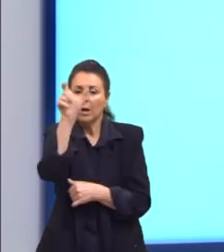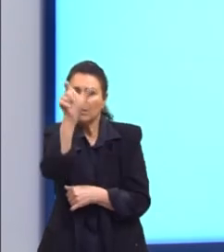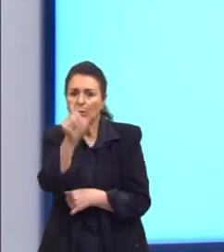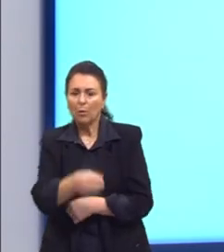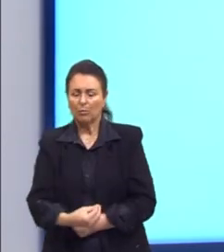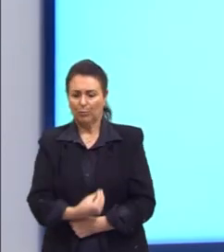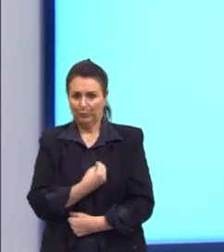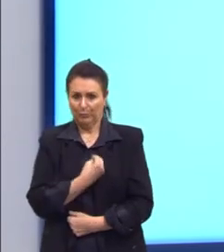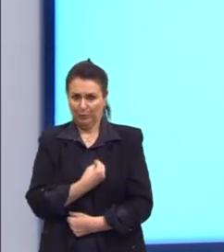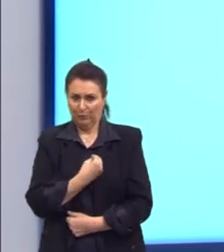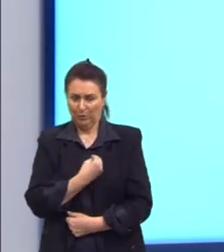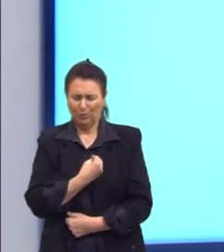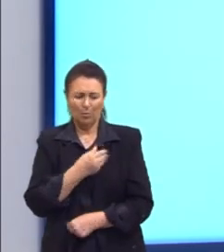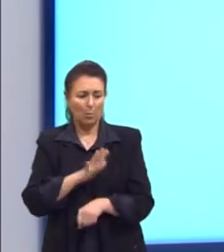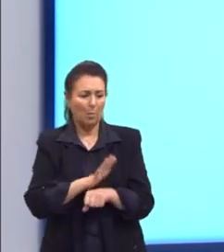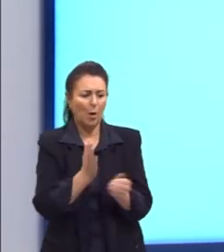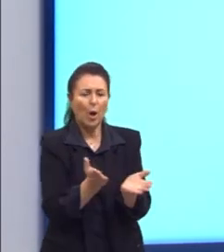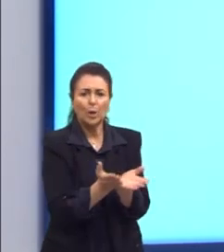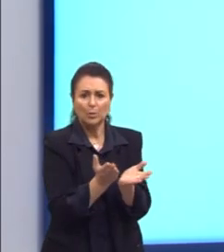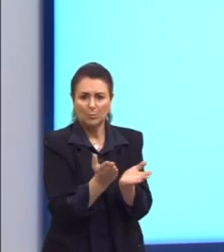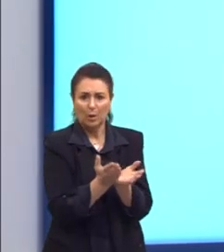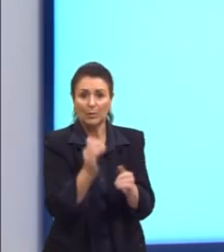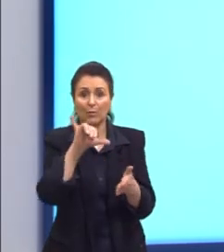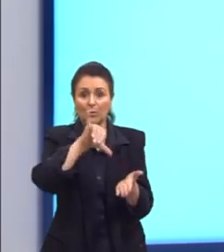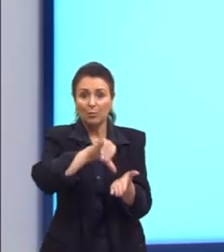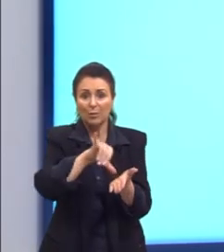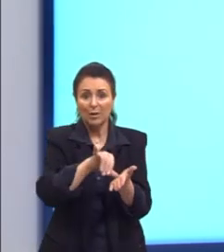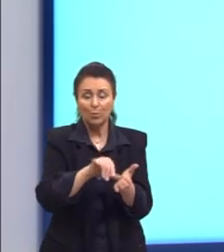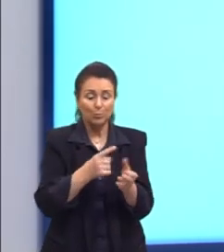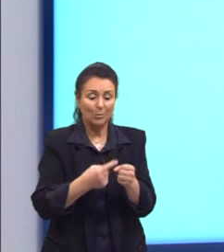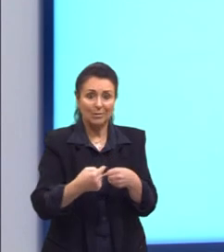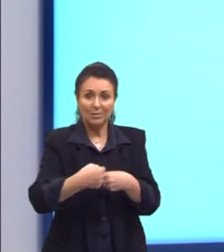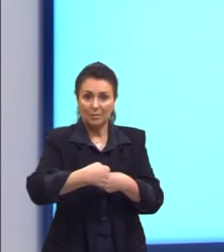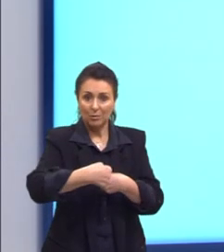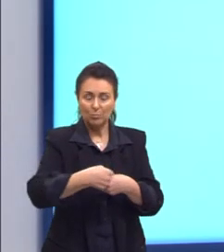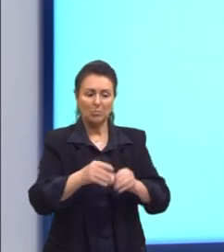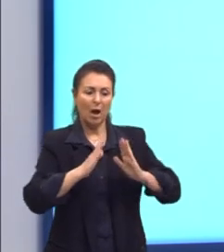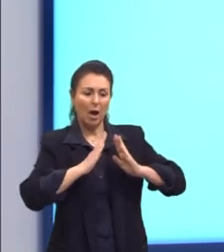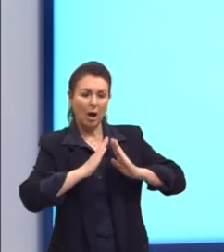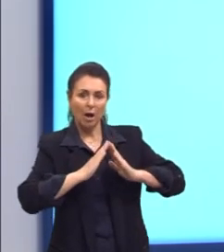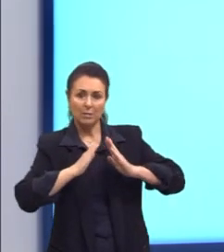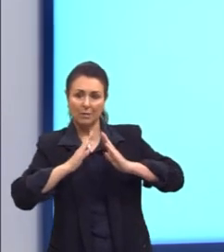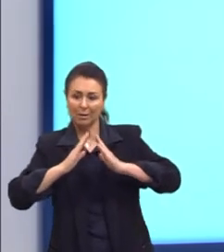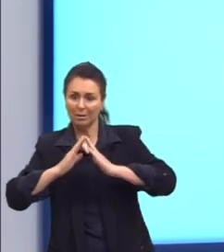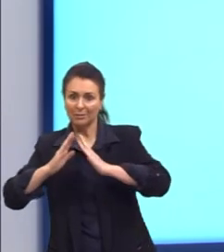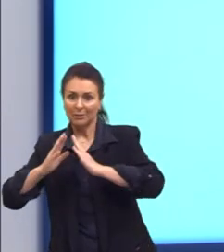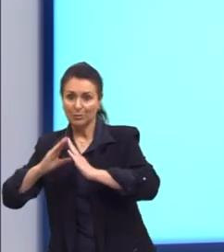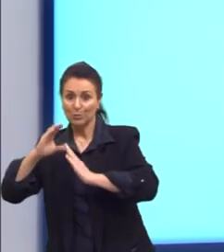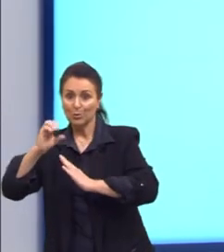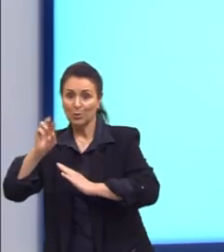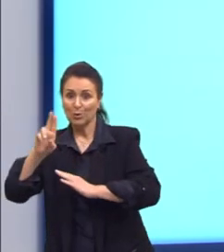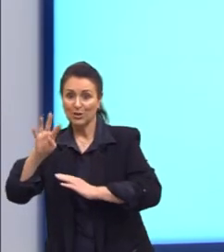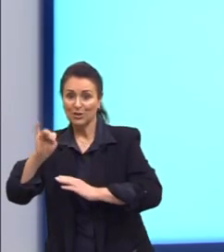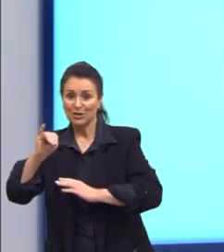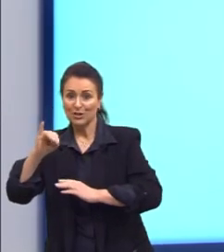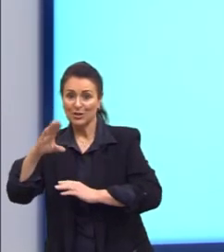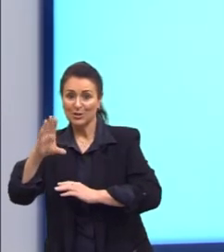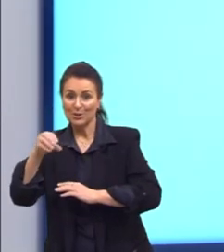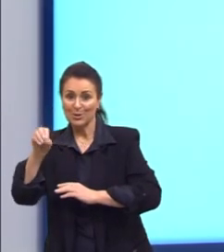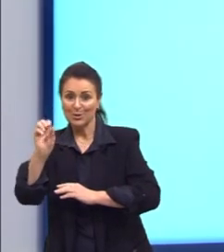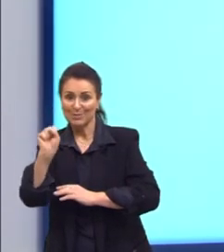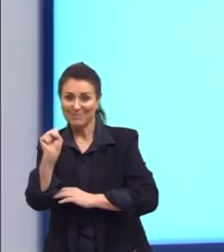mais pobres viviam no centro da cidade, em habitações coletivas, os chamados cortiços.